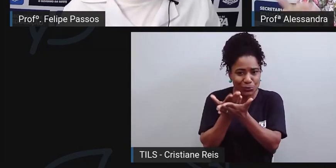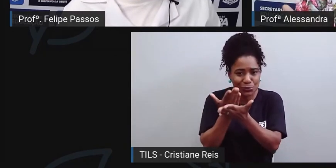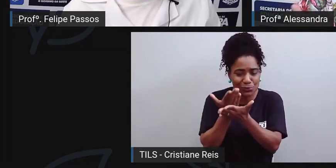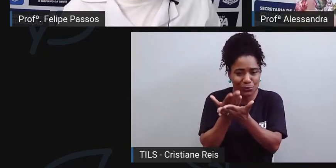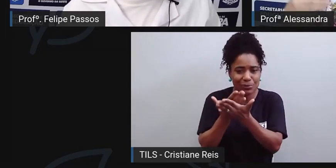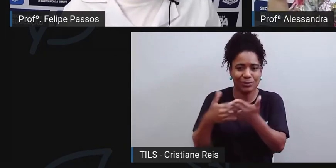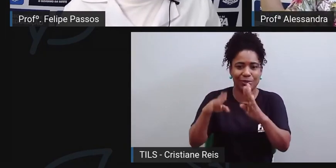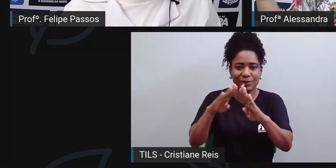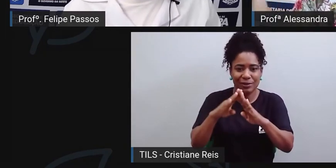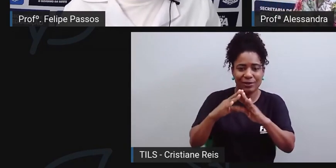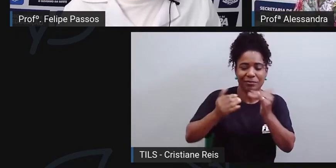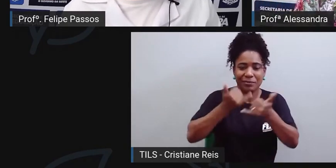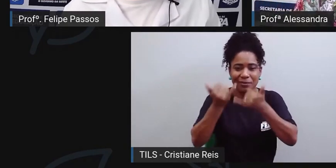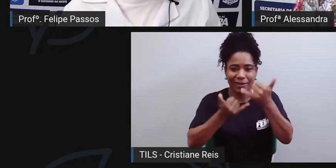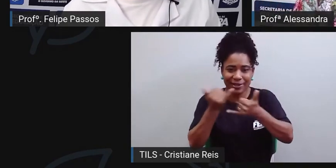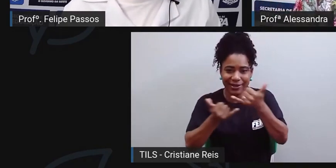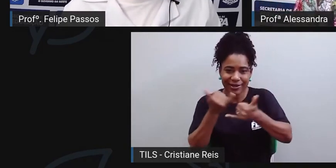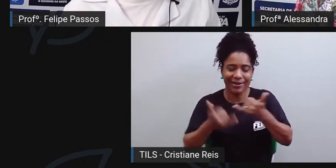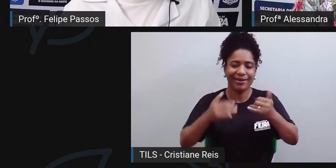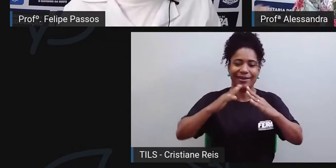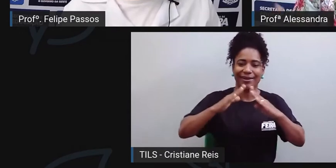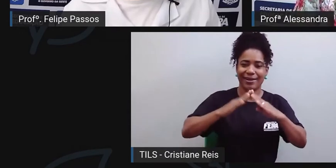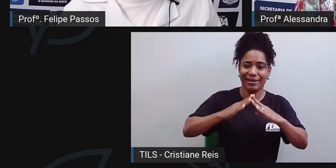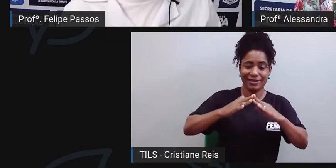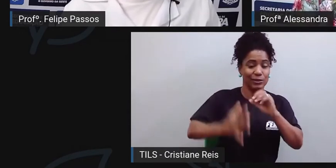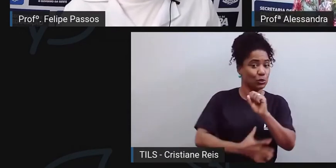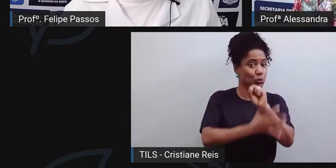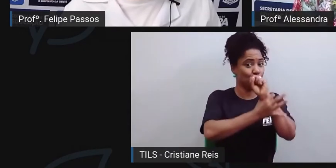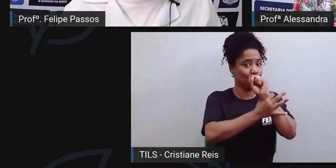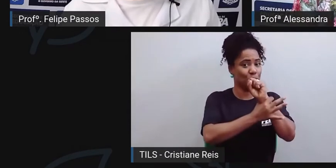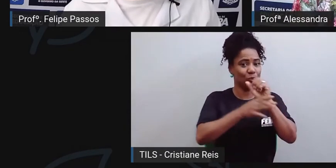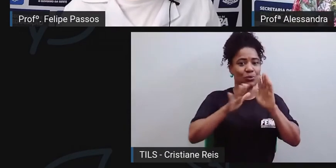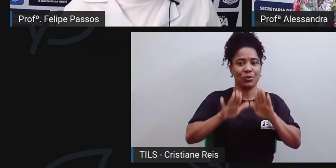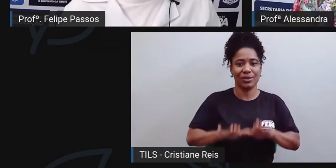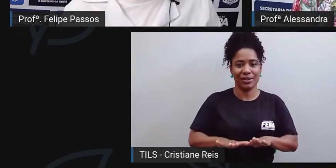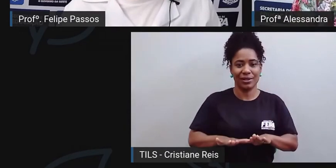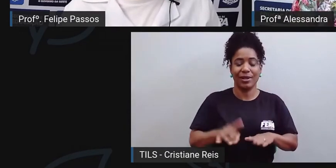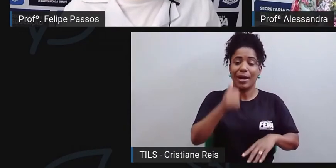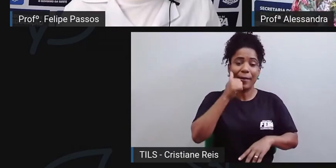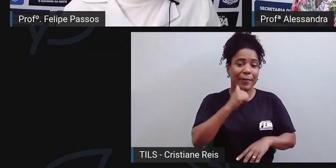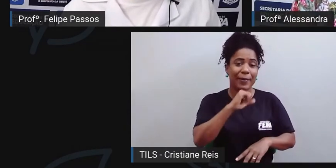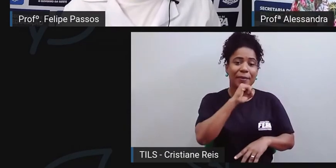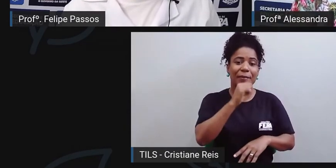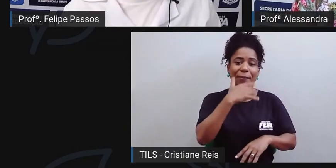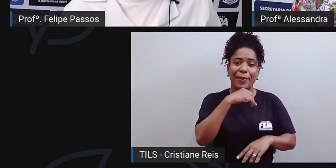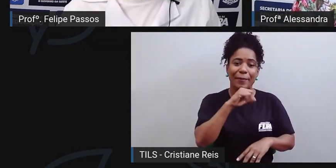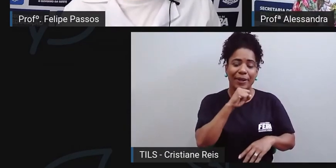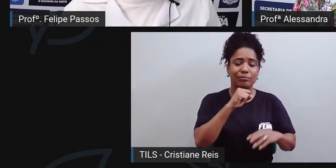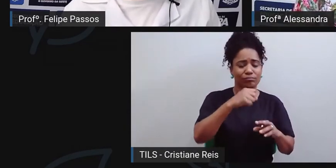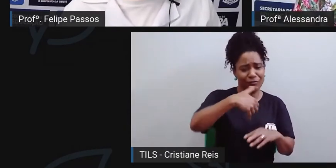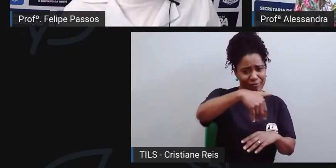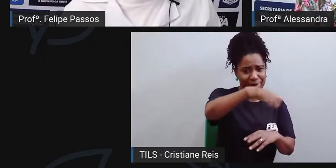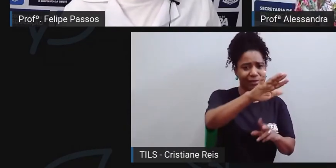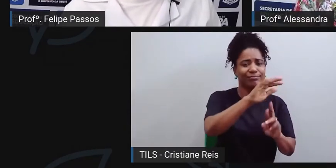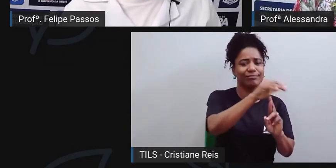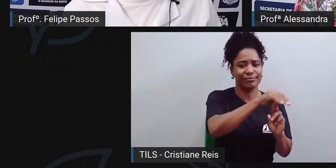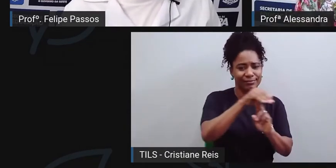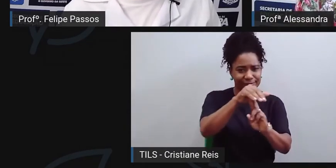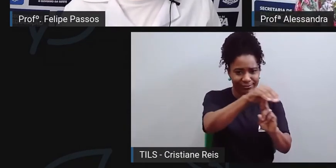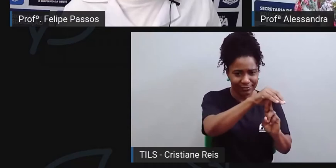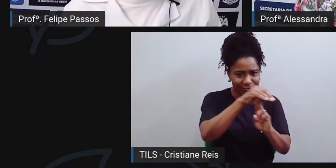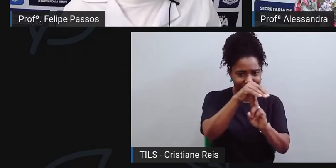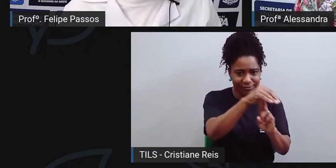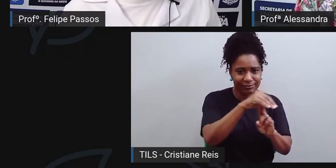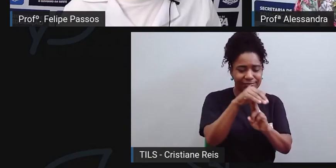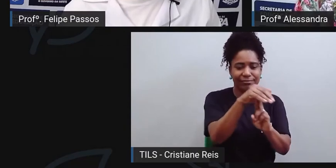escola, seu horário de lazer, ela possa estar em casa em segurança e que o pai, ele possa trabalhar sem ter essa preocupação, né? De ter que